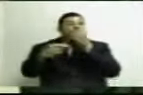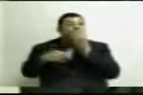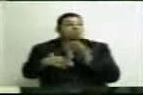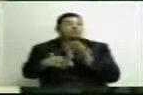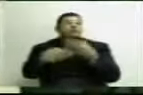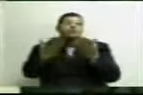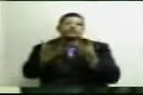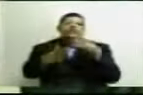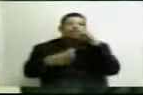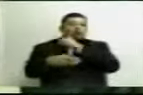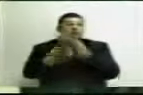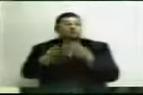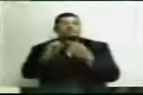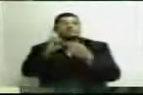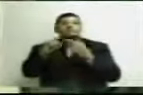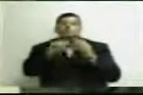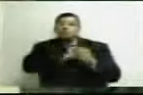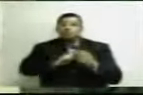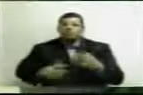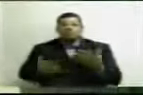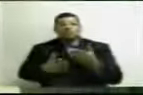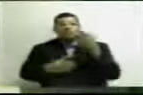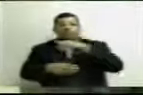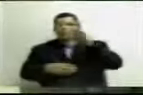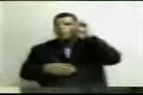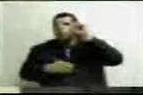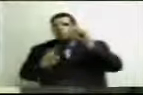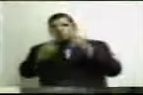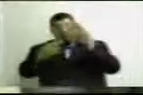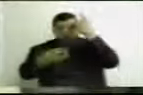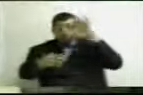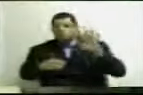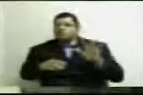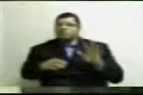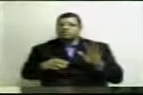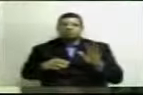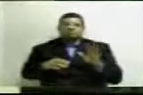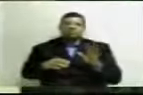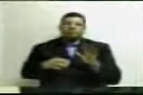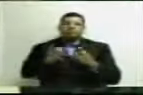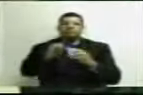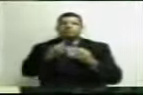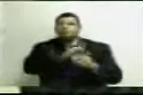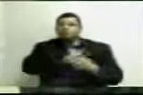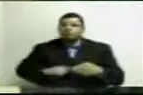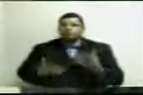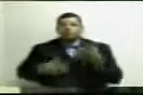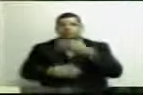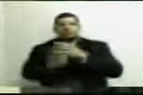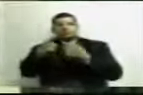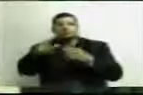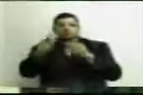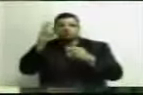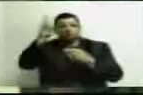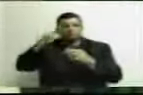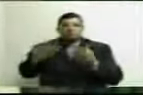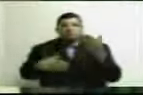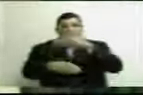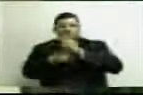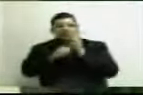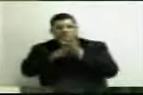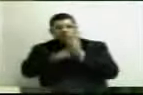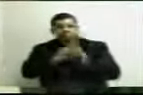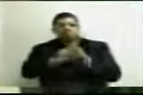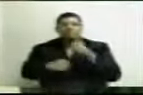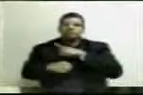imediatamente. Se o governador vai ouvir as nossas ponderações, se o governo, é outra história, mas esta